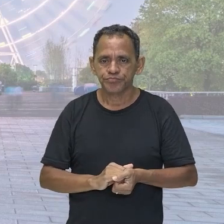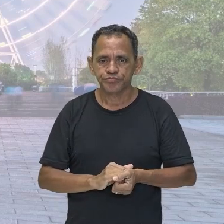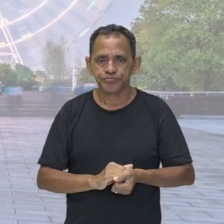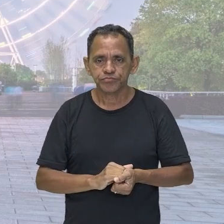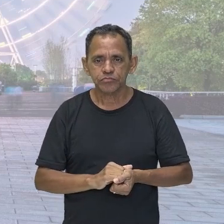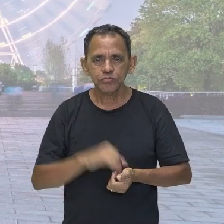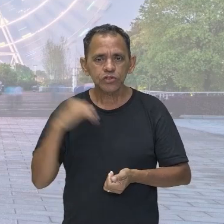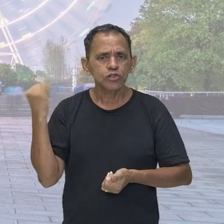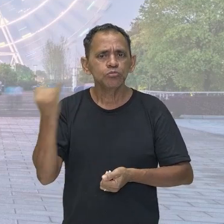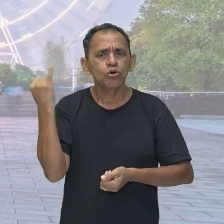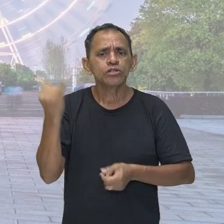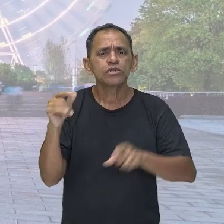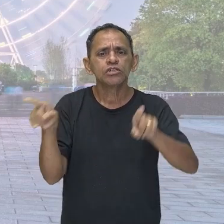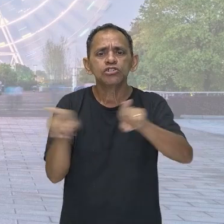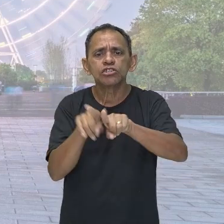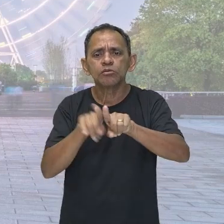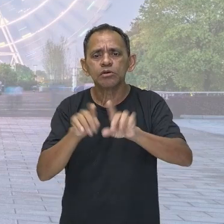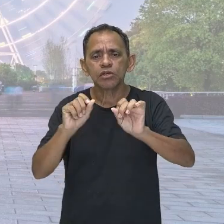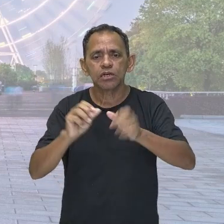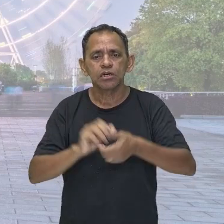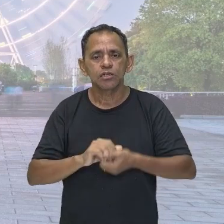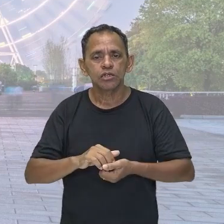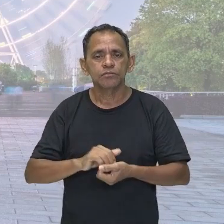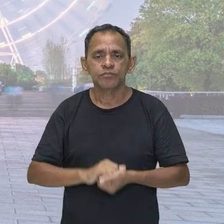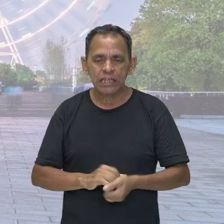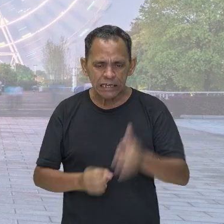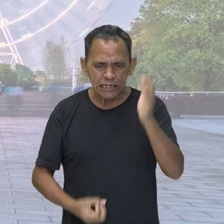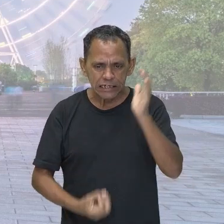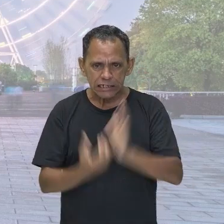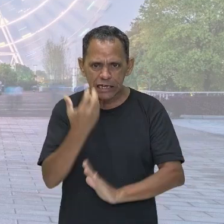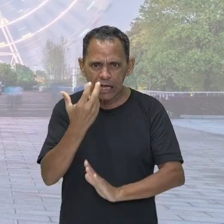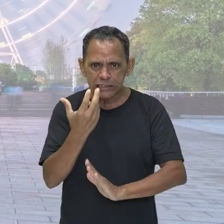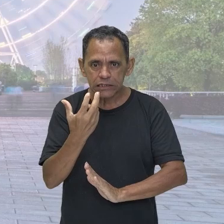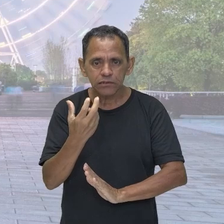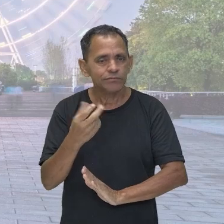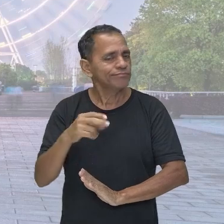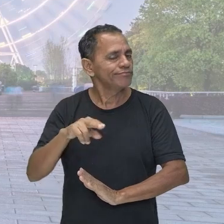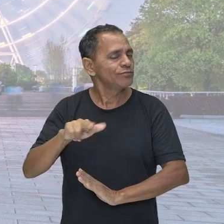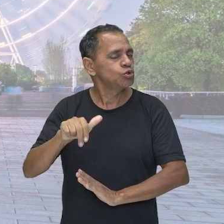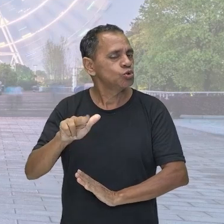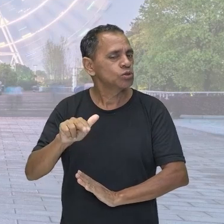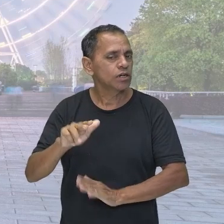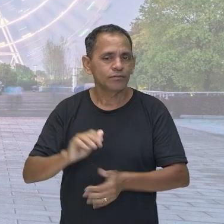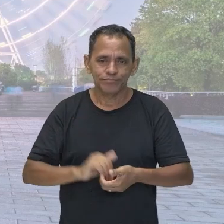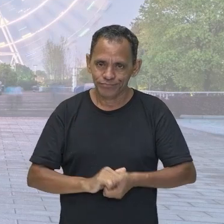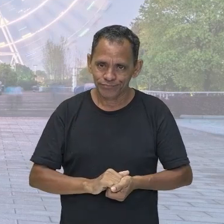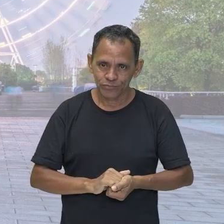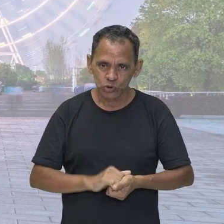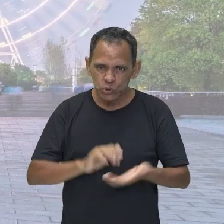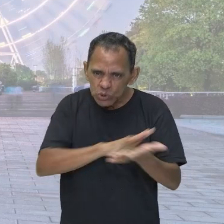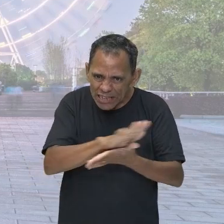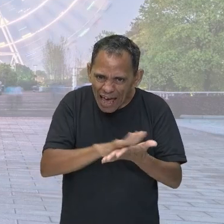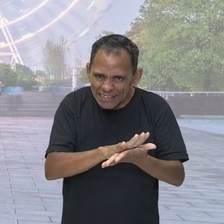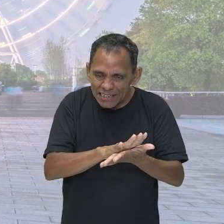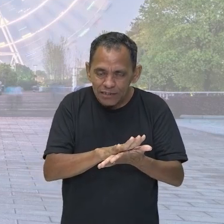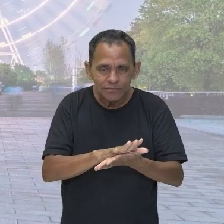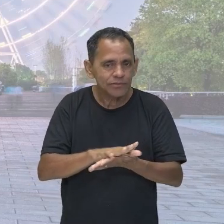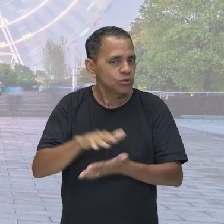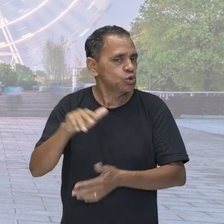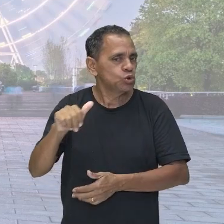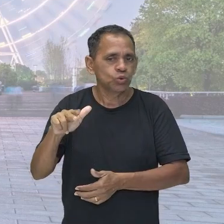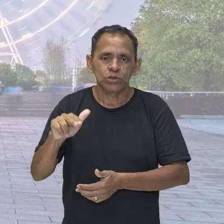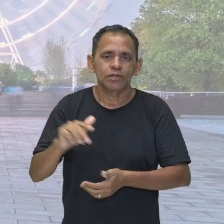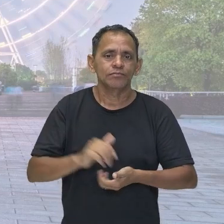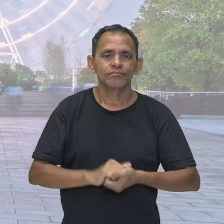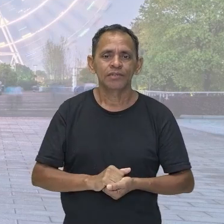importante, ela também nunca é criada, tá pessoal? Nunca é criada do nada. A energia que foi criada, assim, a energia que tem no início do